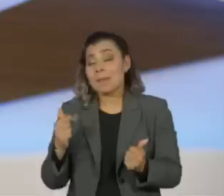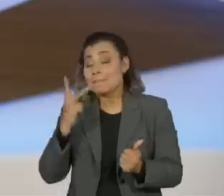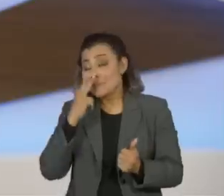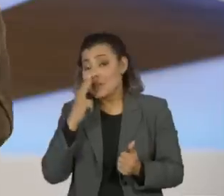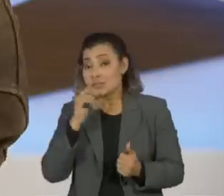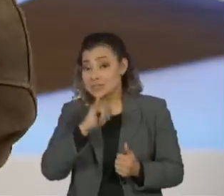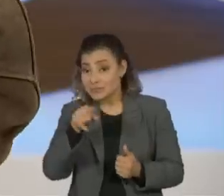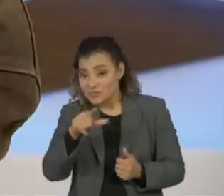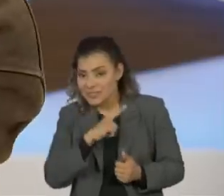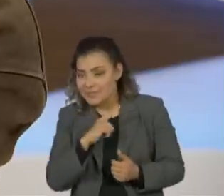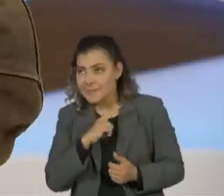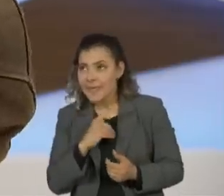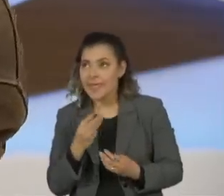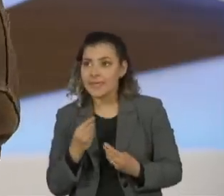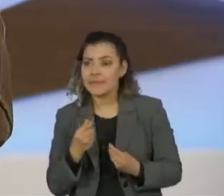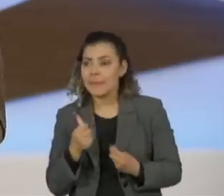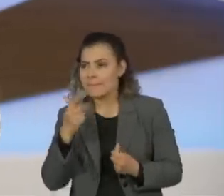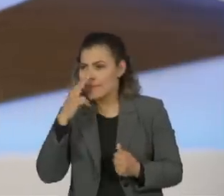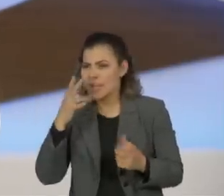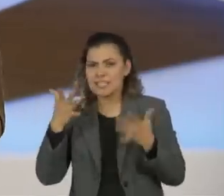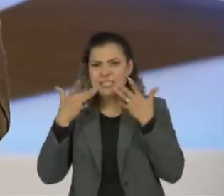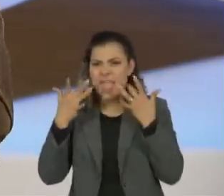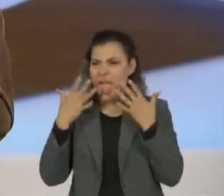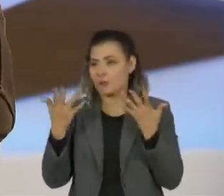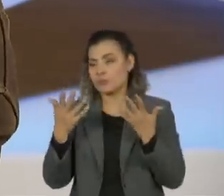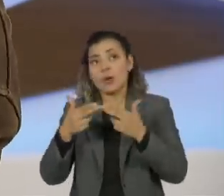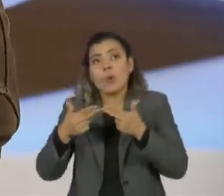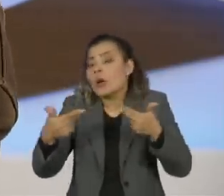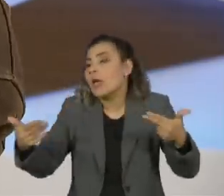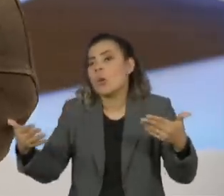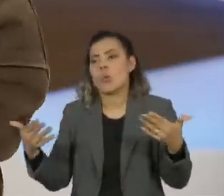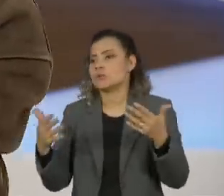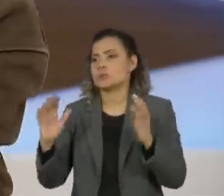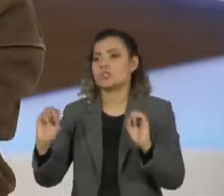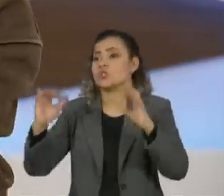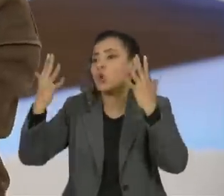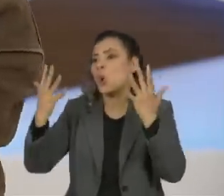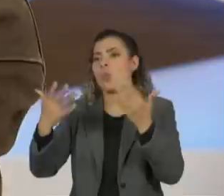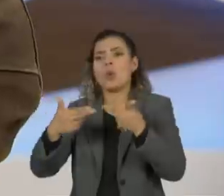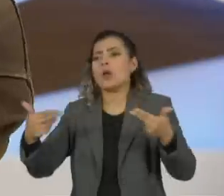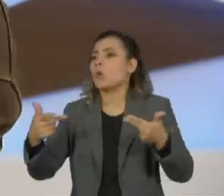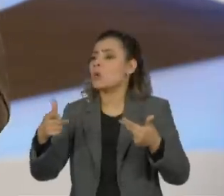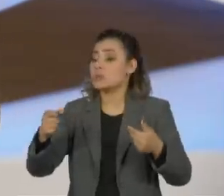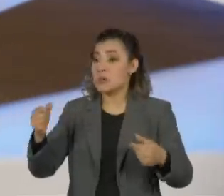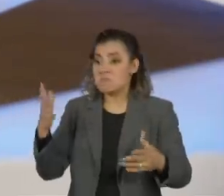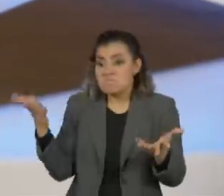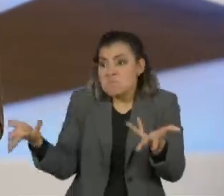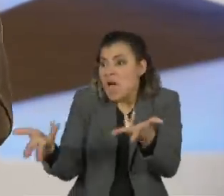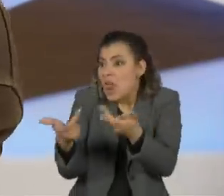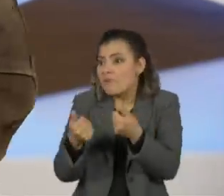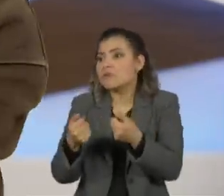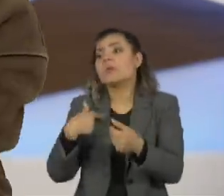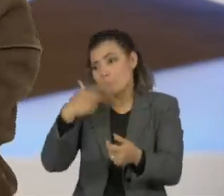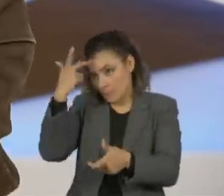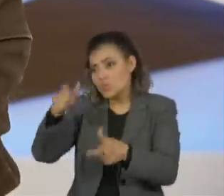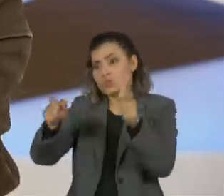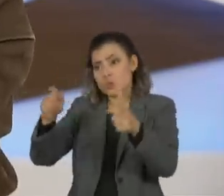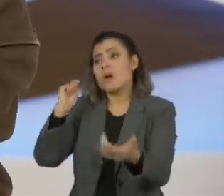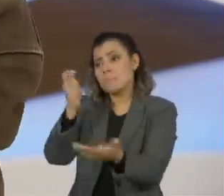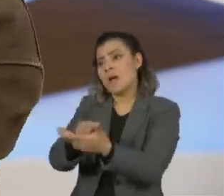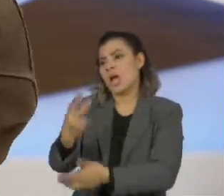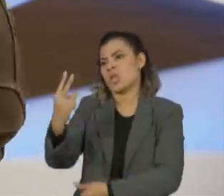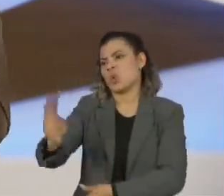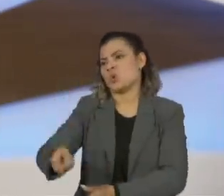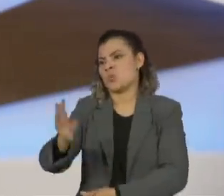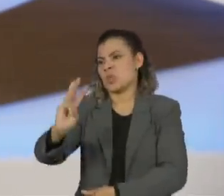você tem uma atração que é um puta do sucesso, neguinho paga dois mil reais, três mil reais tranquilamente. Agora, quando você tem uma